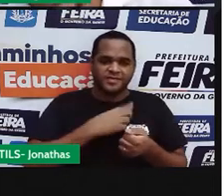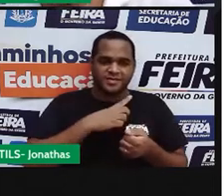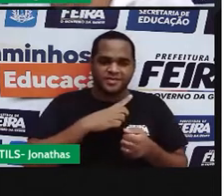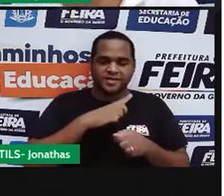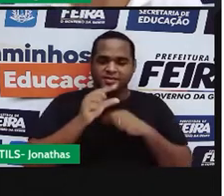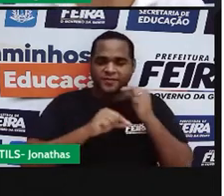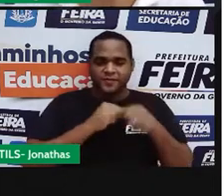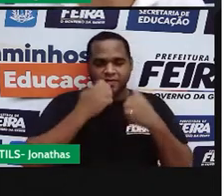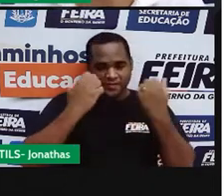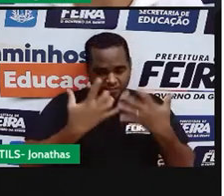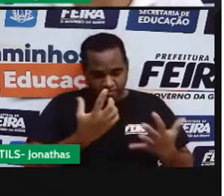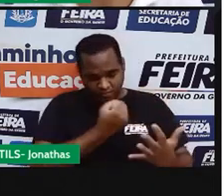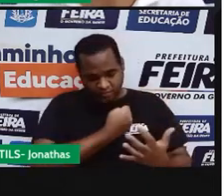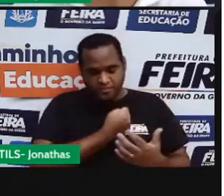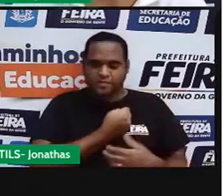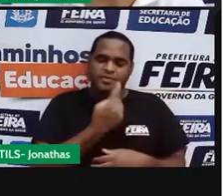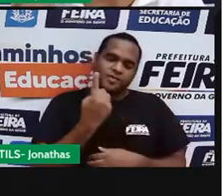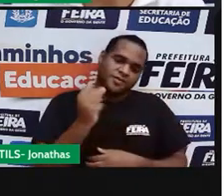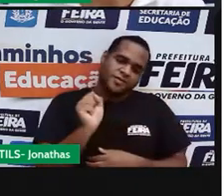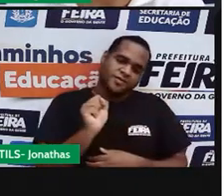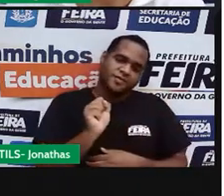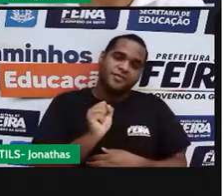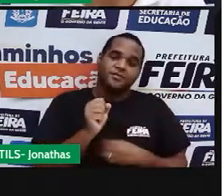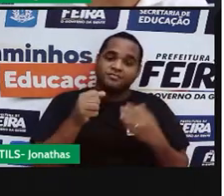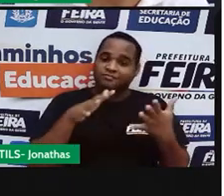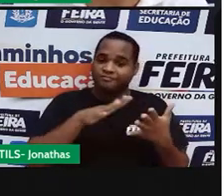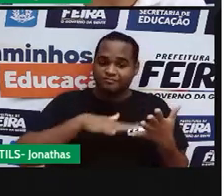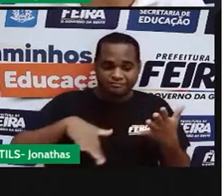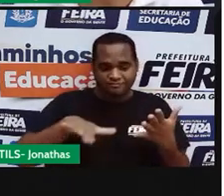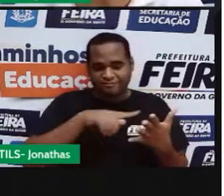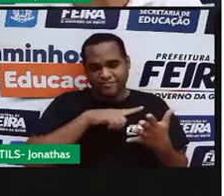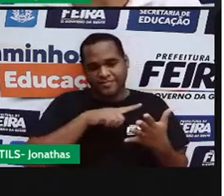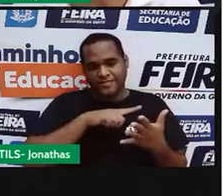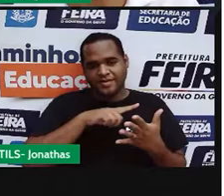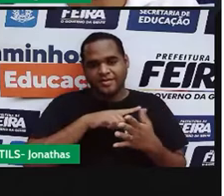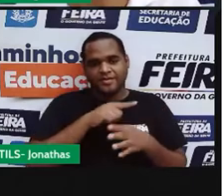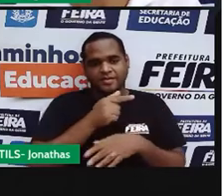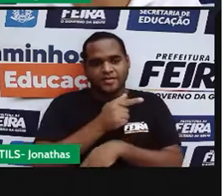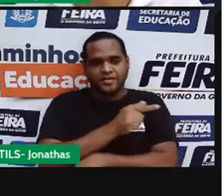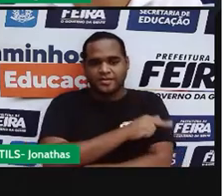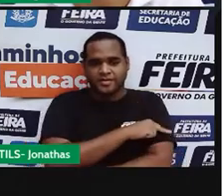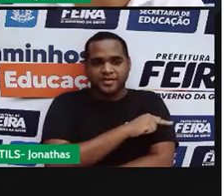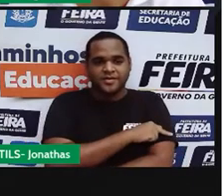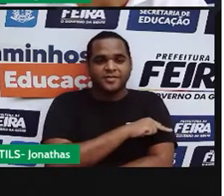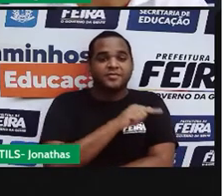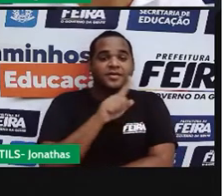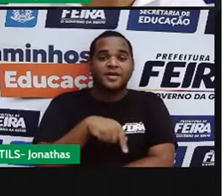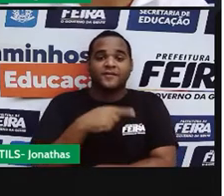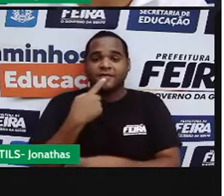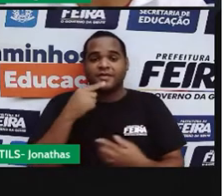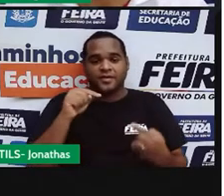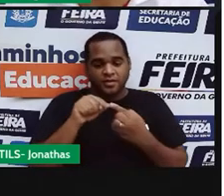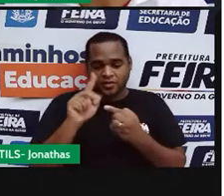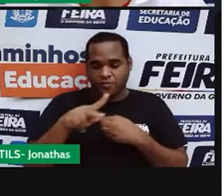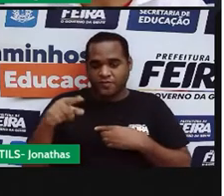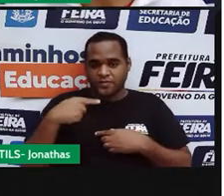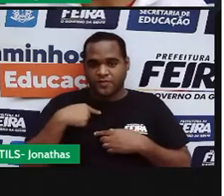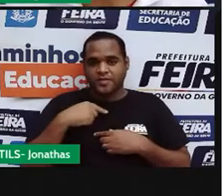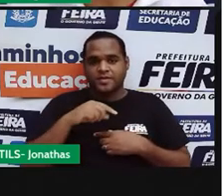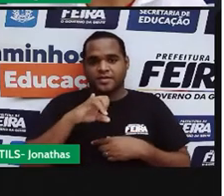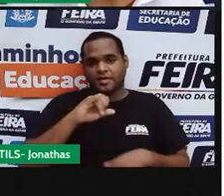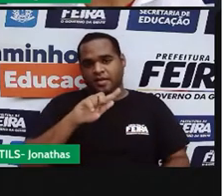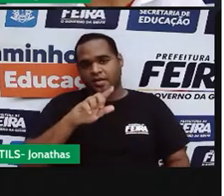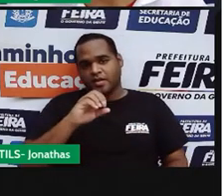tá bom? Bom, essa é a aula de número 18 para você, que é estudante do sétimo ano. Eu sou o professor Iago